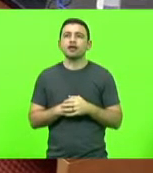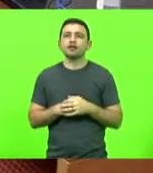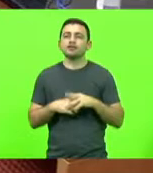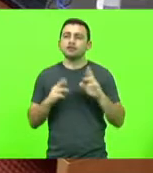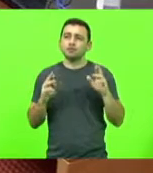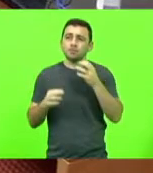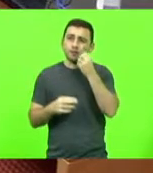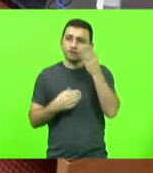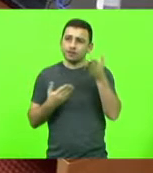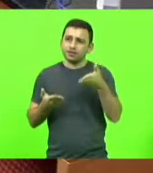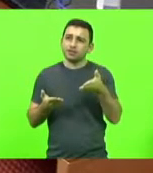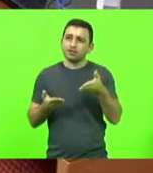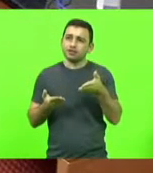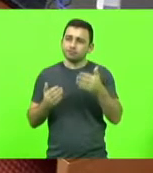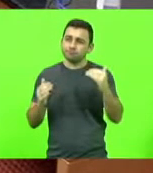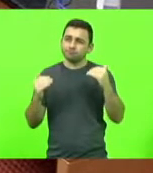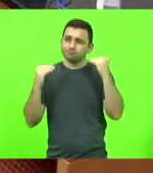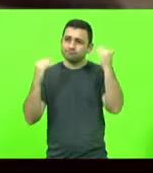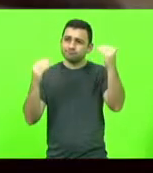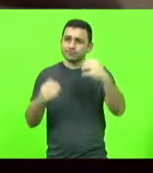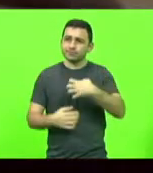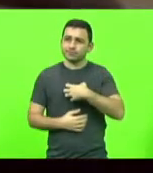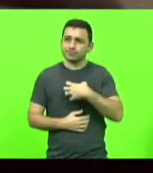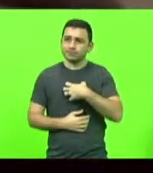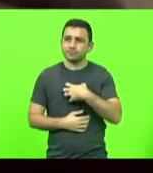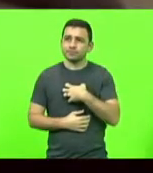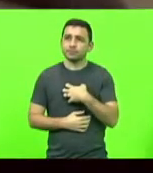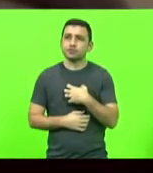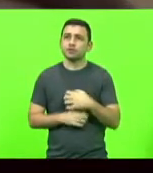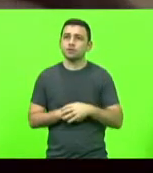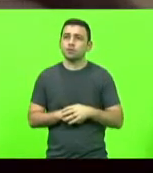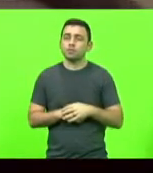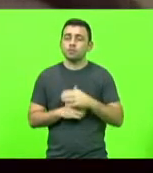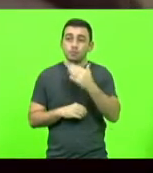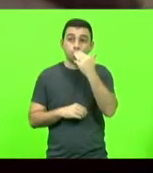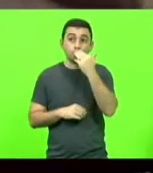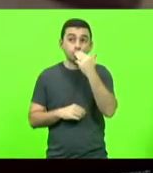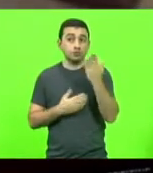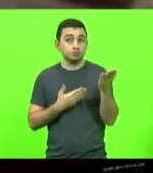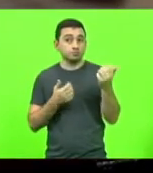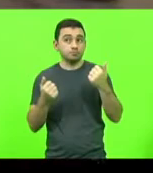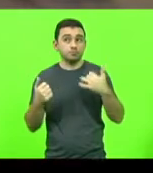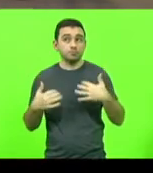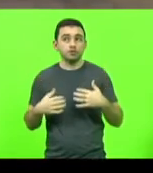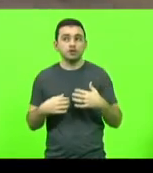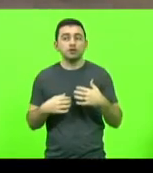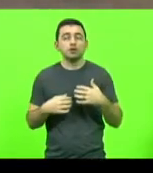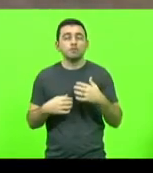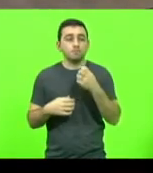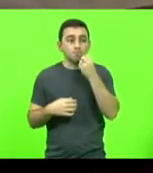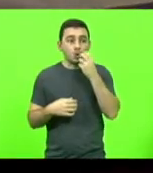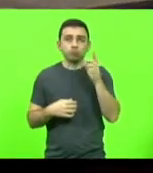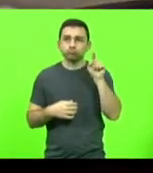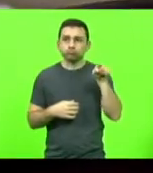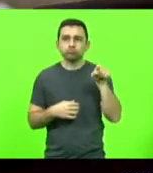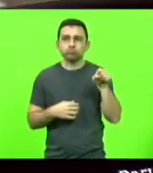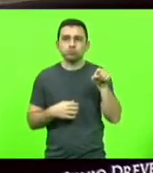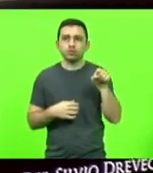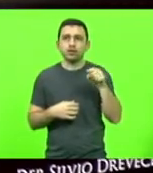-vindas e, ao mesmo tempo, enaltecendo a atitude do deputado Mocelin, e é bom lembrar que todos nós,